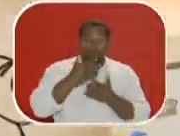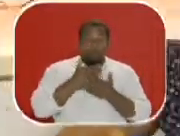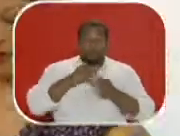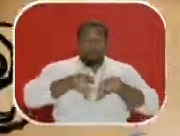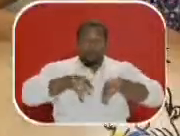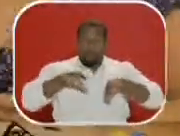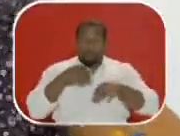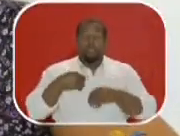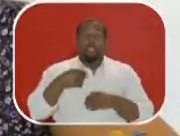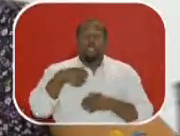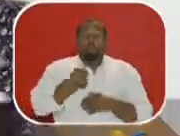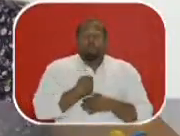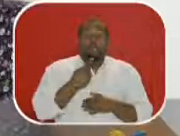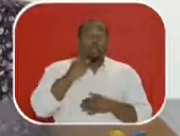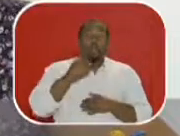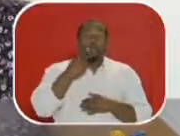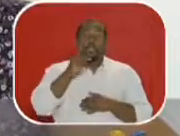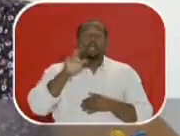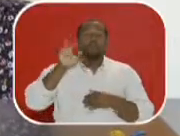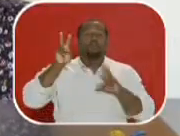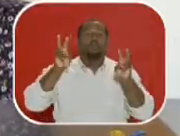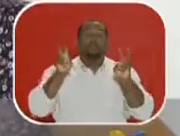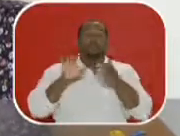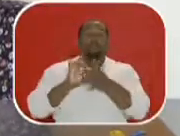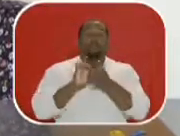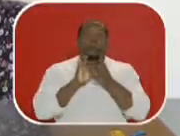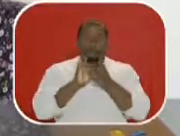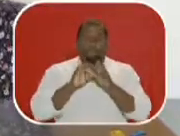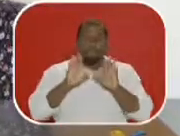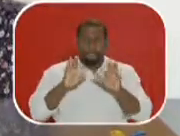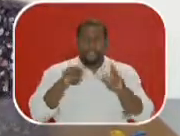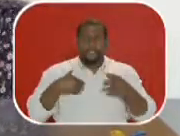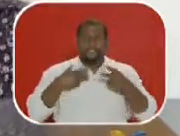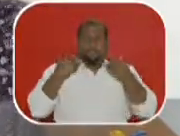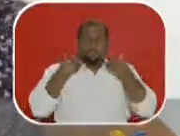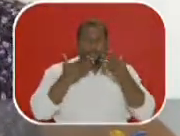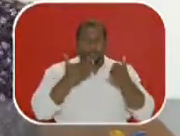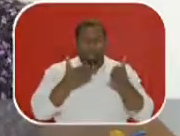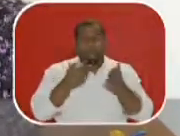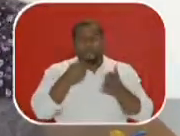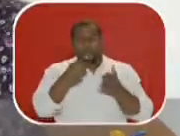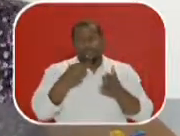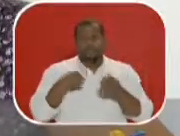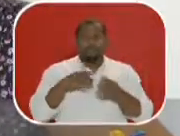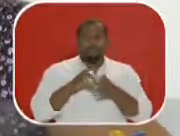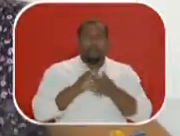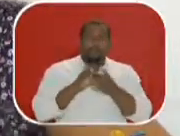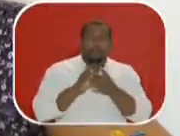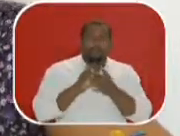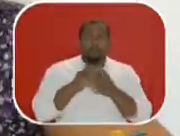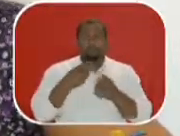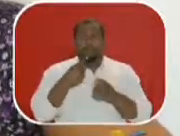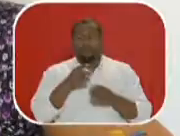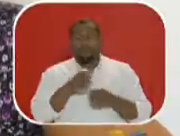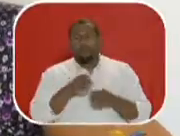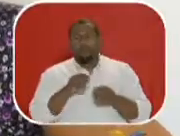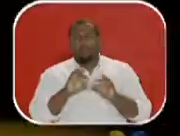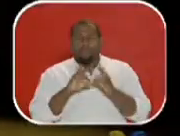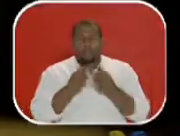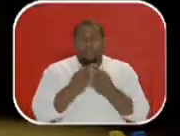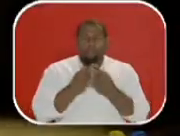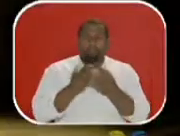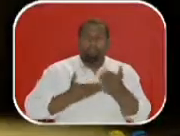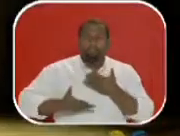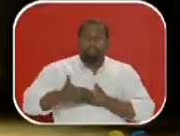A peça fala sobre o amor, fala sobre as relações familiares, fala sobre o afeto